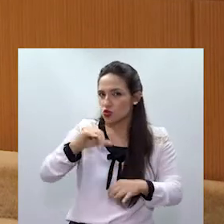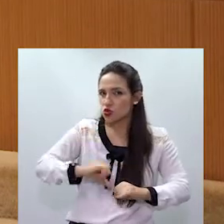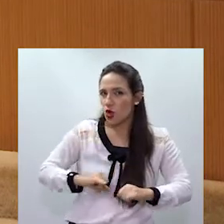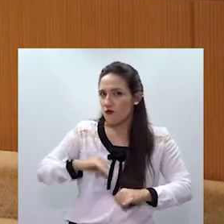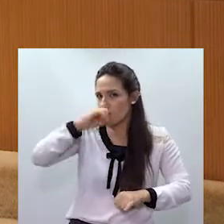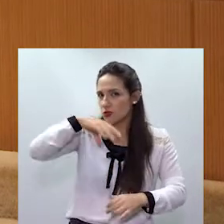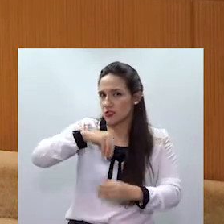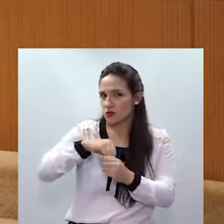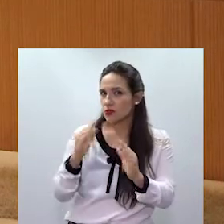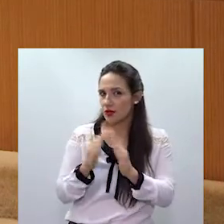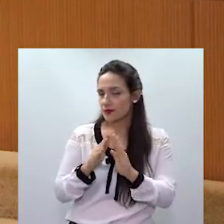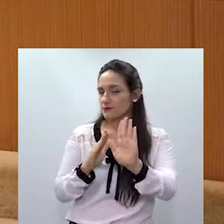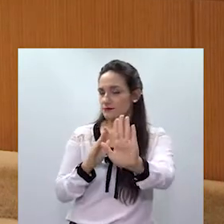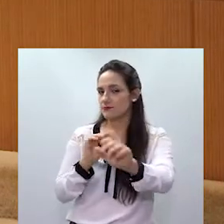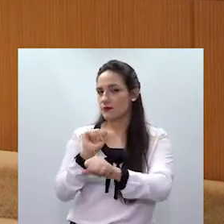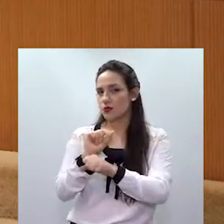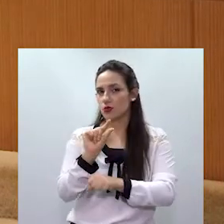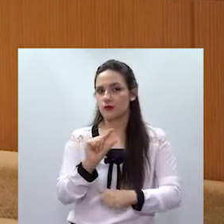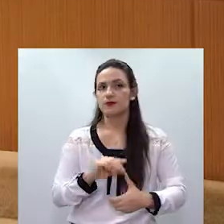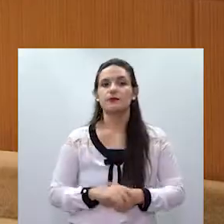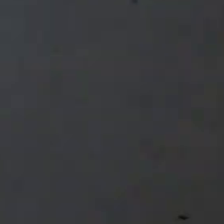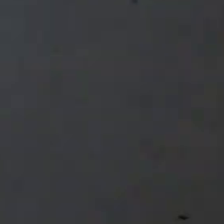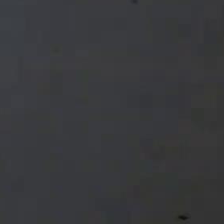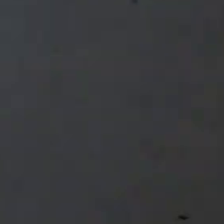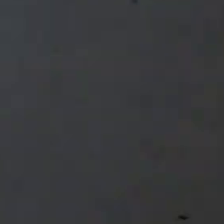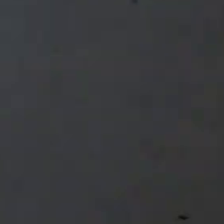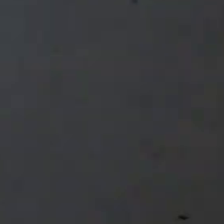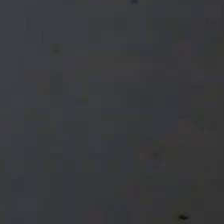violência doméstica. Nós voltamos já!